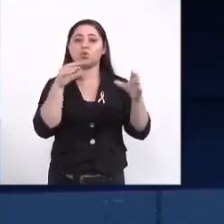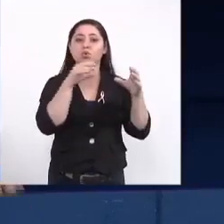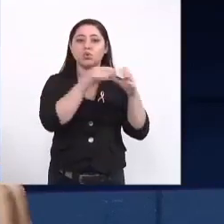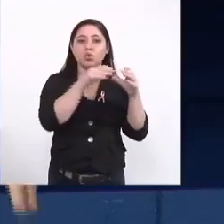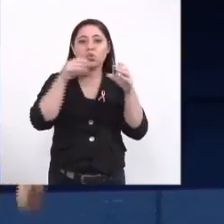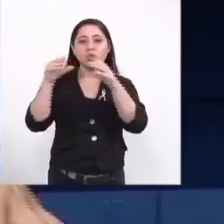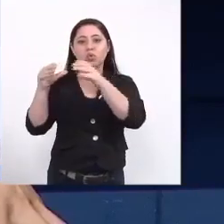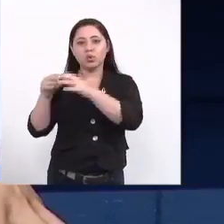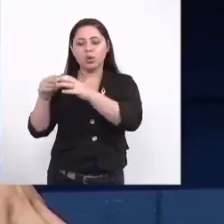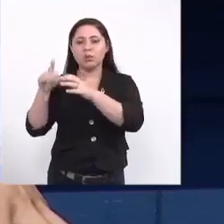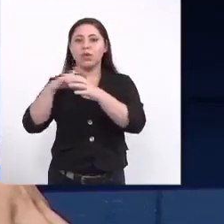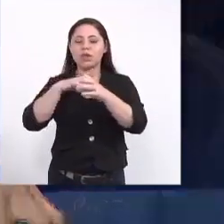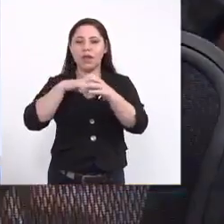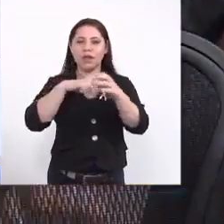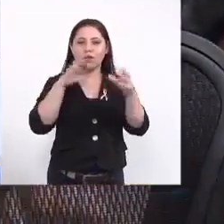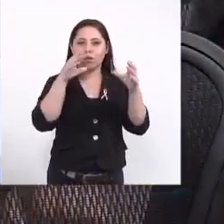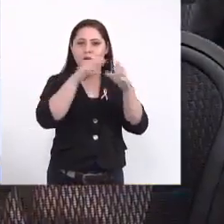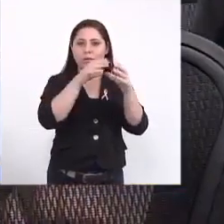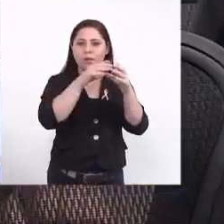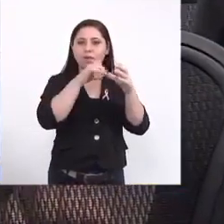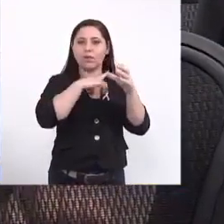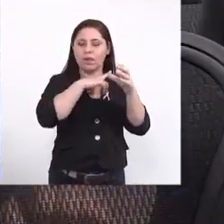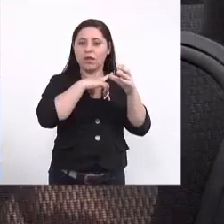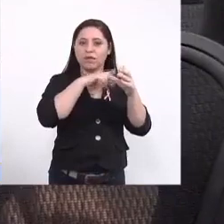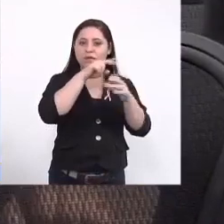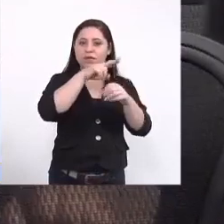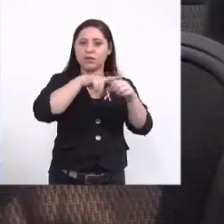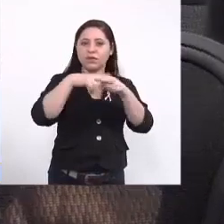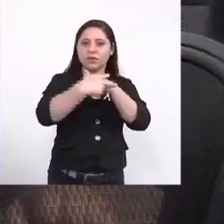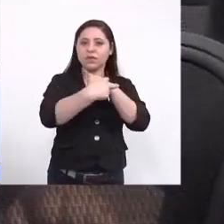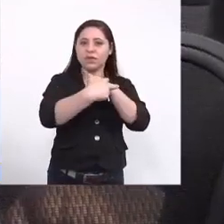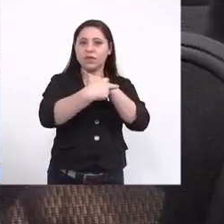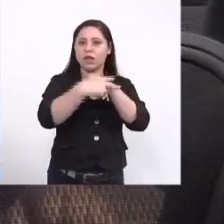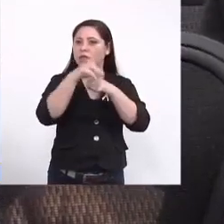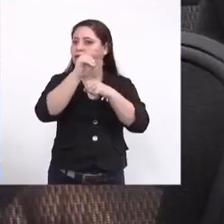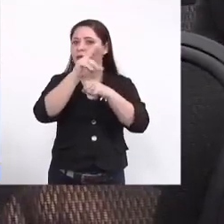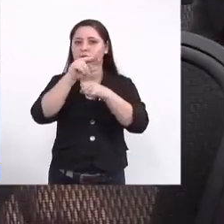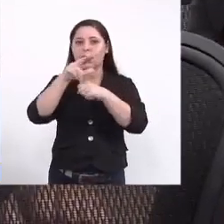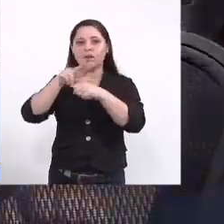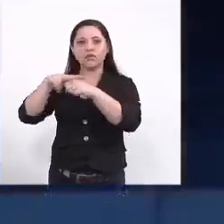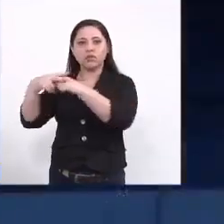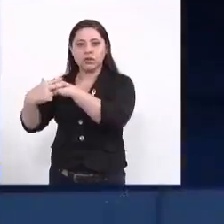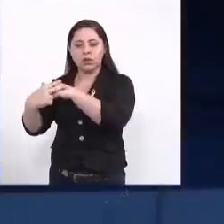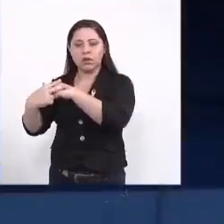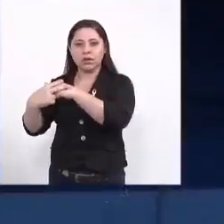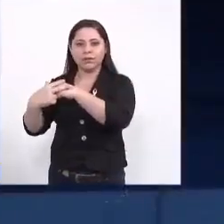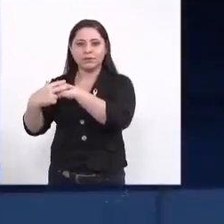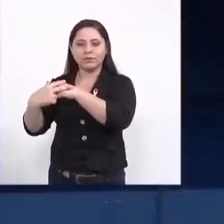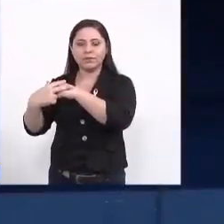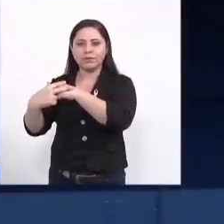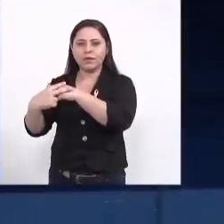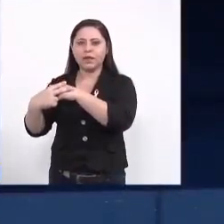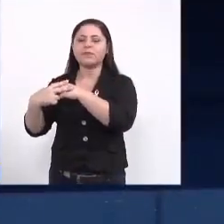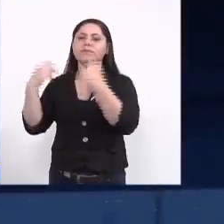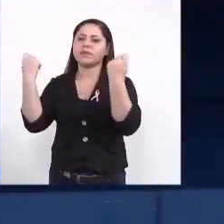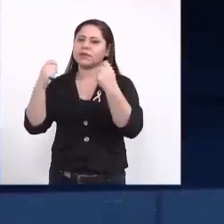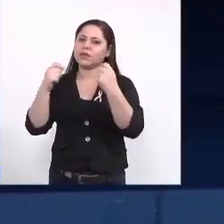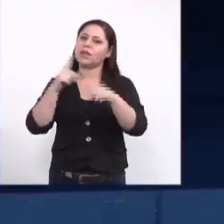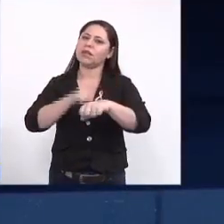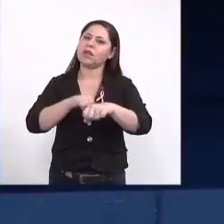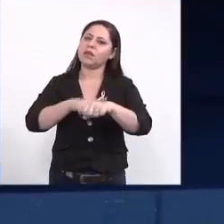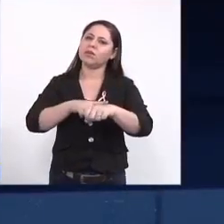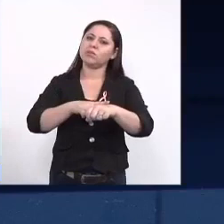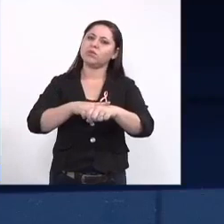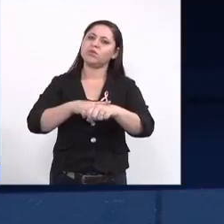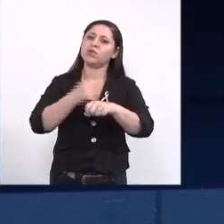um grupo de pessoas que tiveram zika e um grupo de pessoas que não tiveram zika e isso demanda tempos e demanda dinheiro para fazer